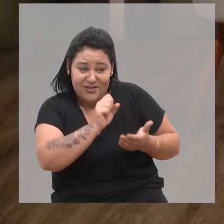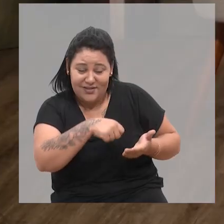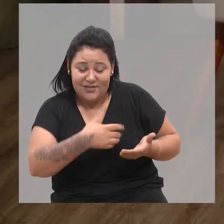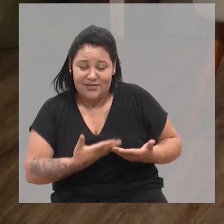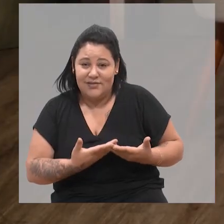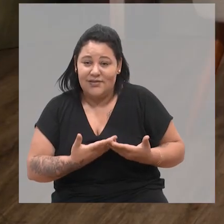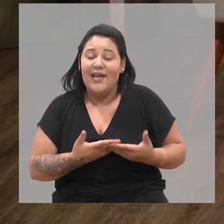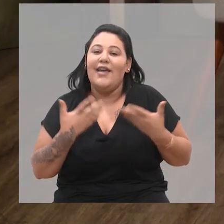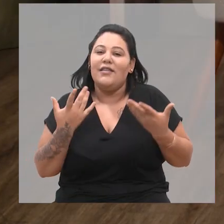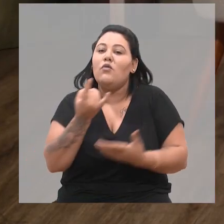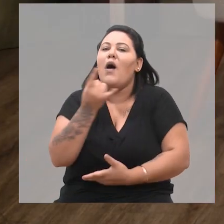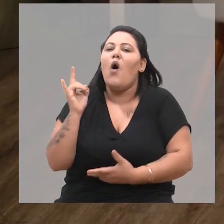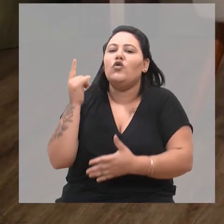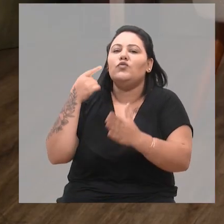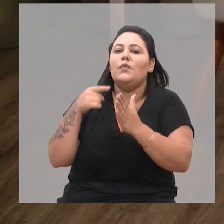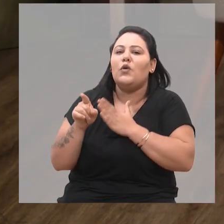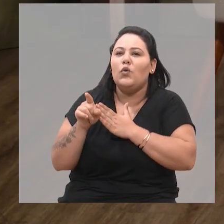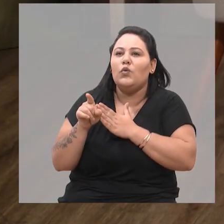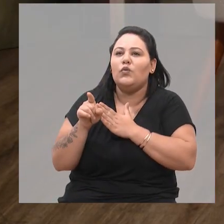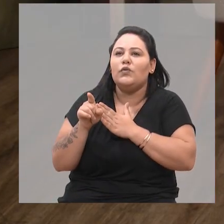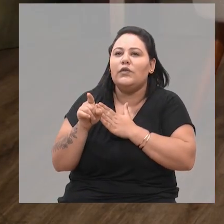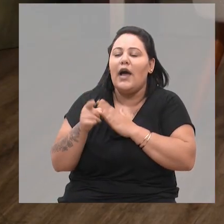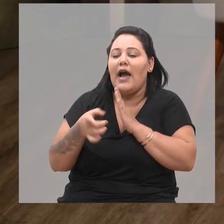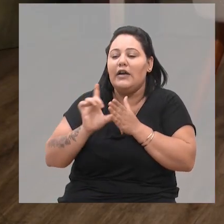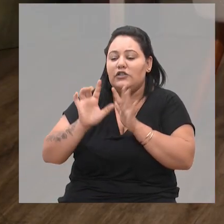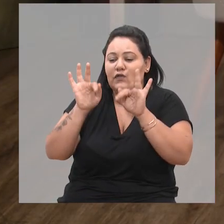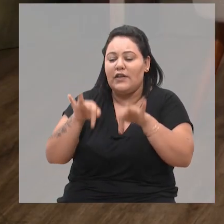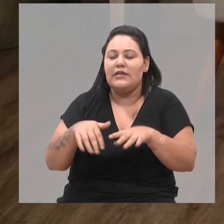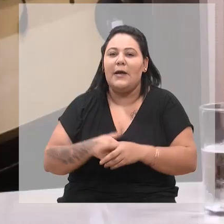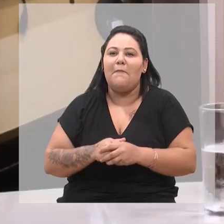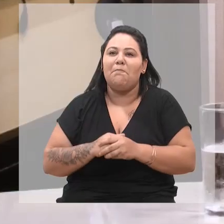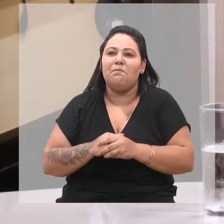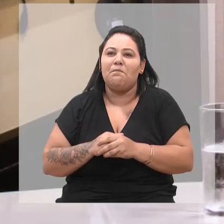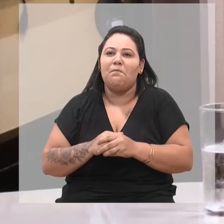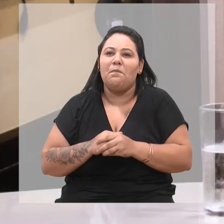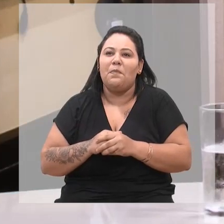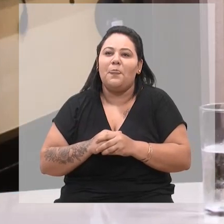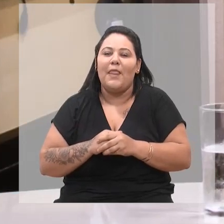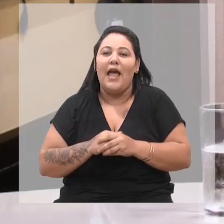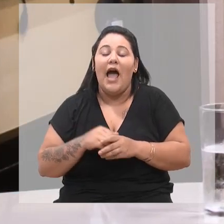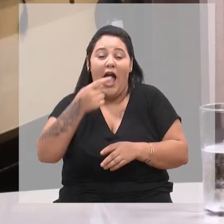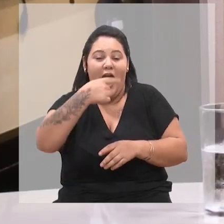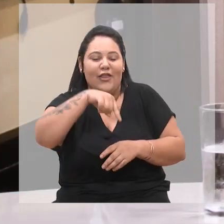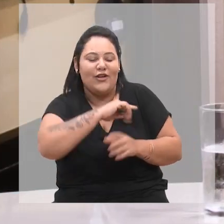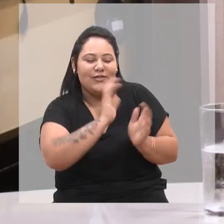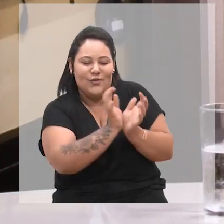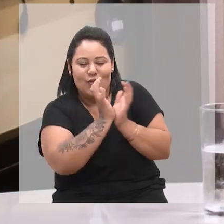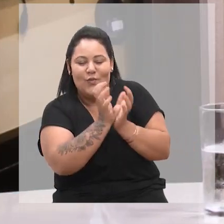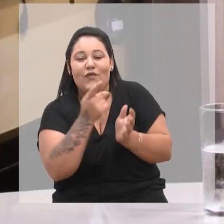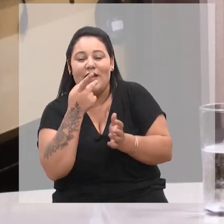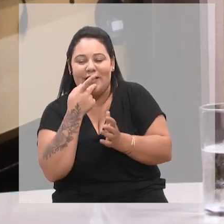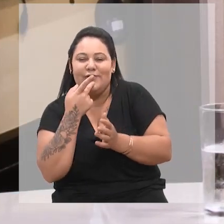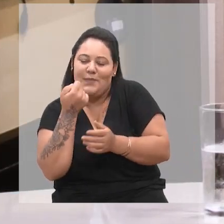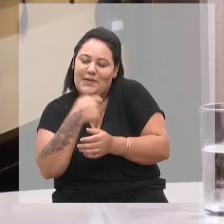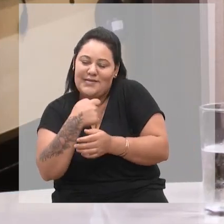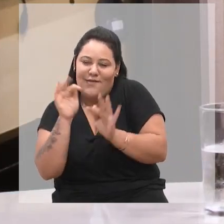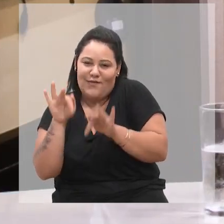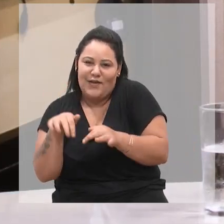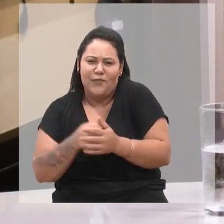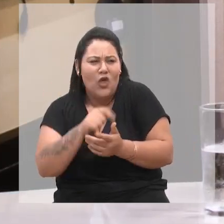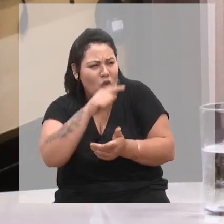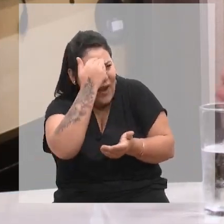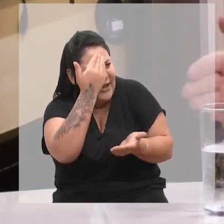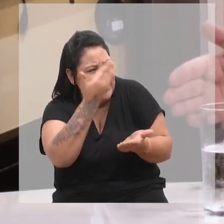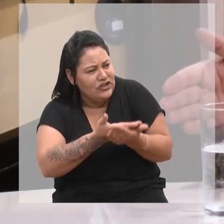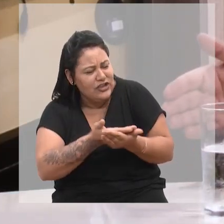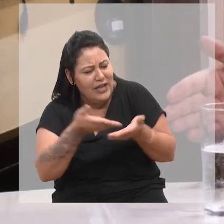nisso. Então, uma última pergunta, antes de irmos para o encerramento, a nossa produção fascinal, a propósito disso. A senhora acredita,